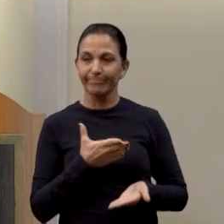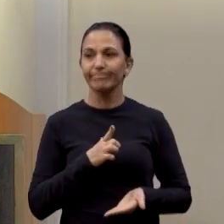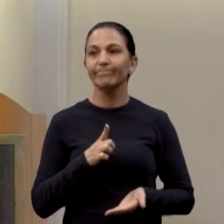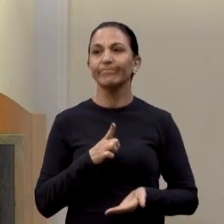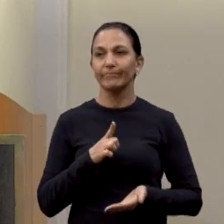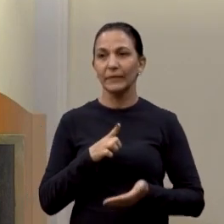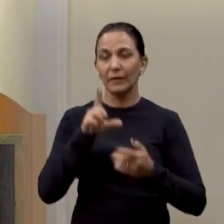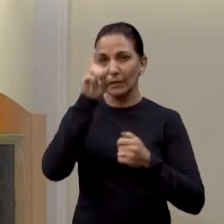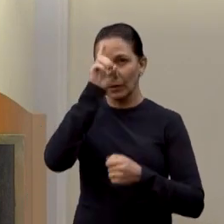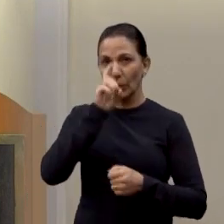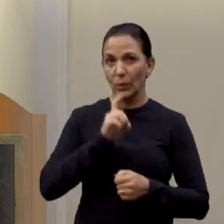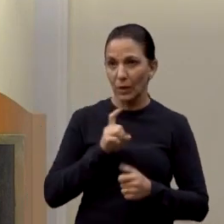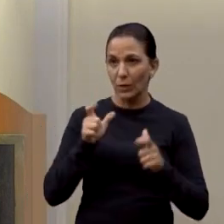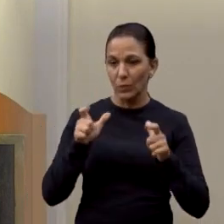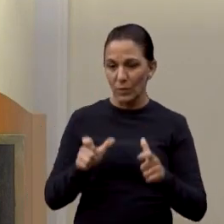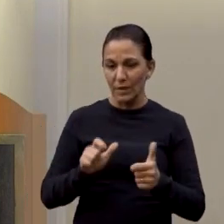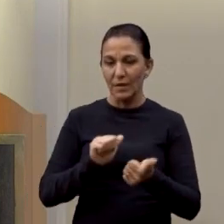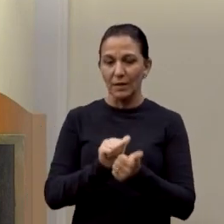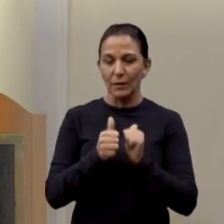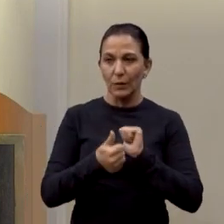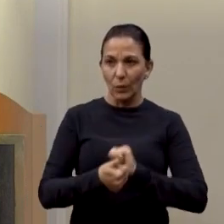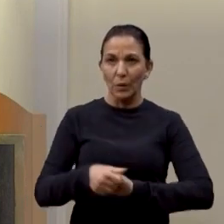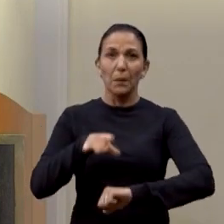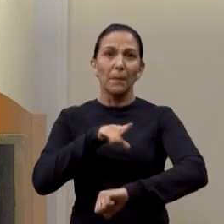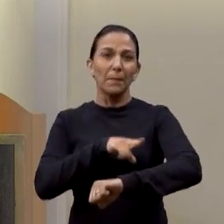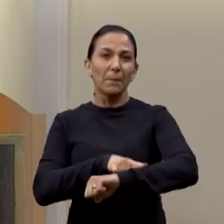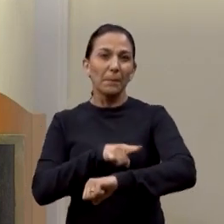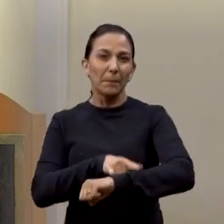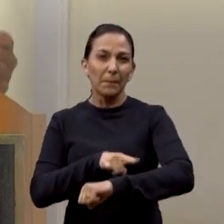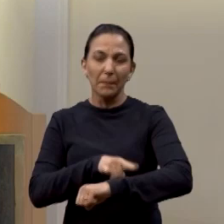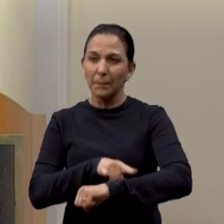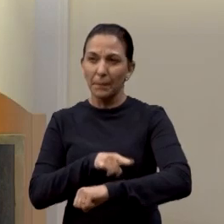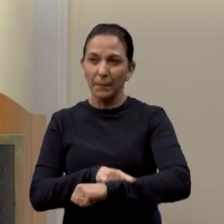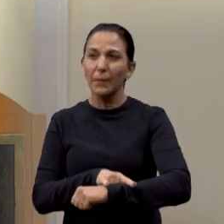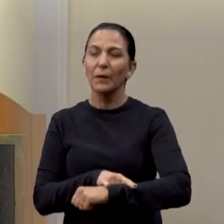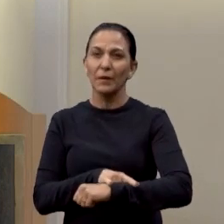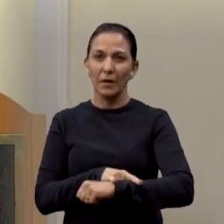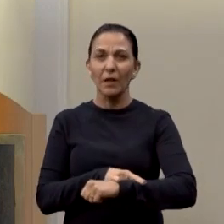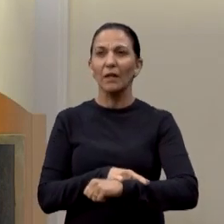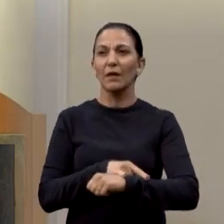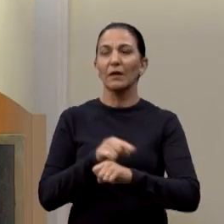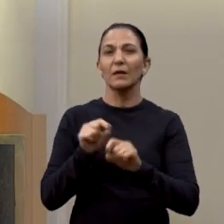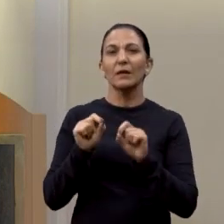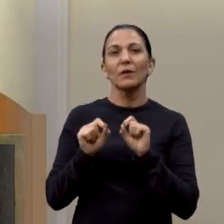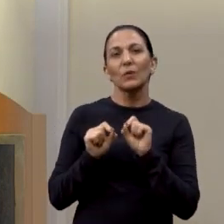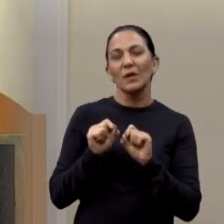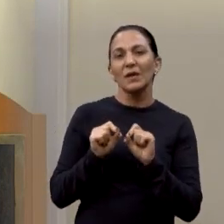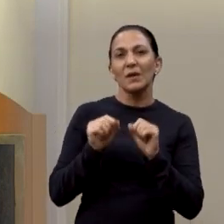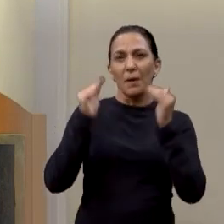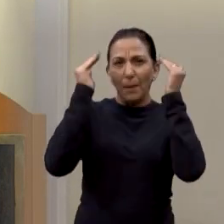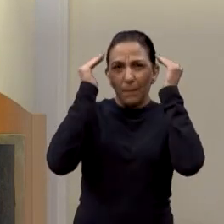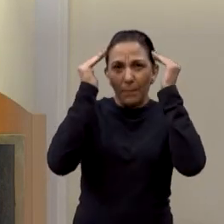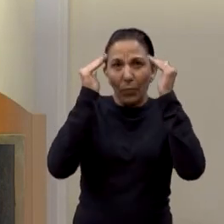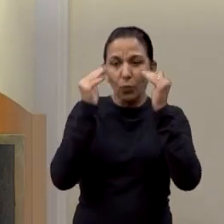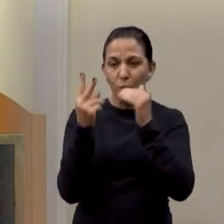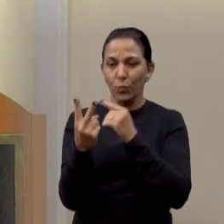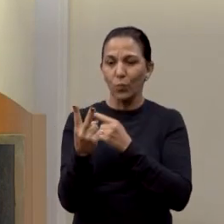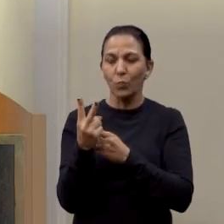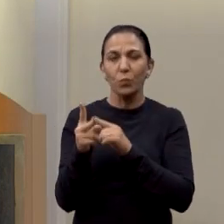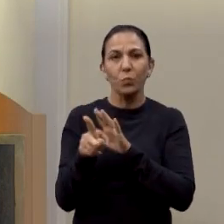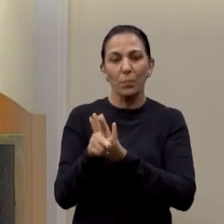ter essa tranquilidade, ter um lugar para usar, para se abrigar, para ir usar o banheiro. Então isso já está